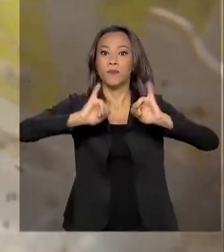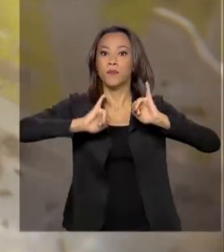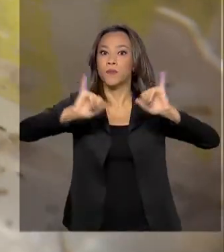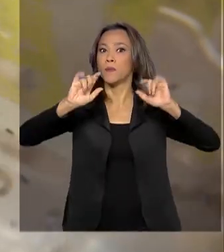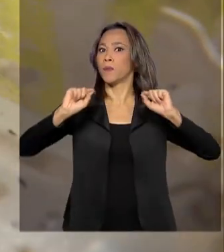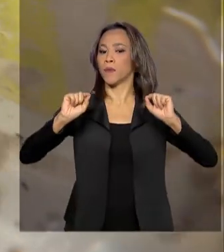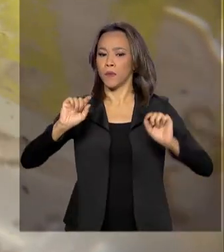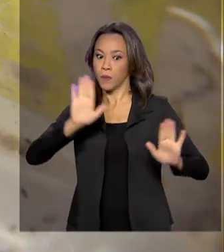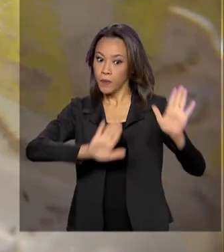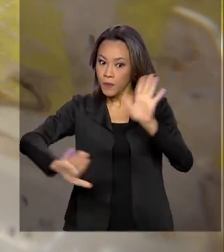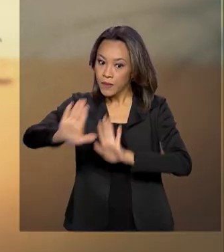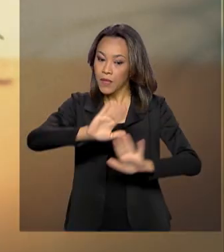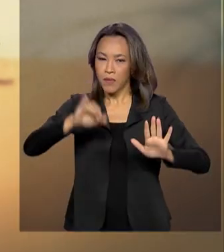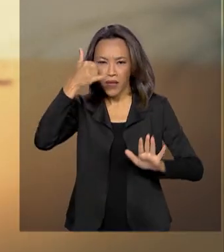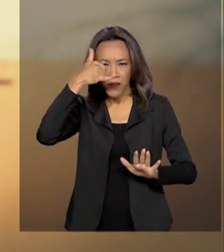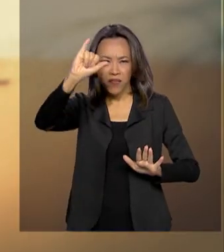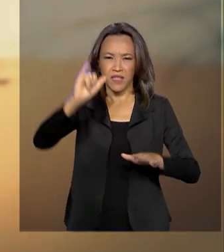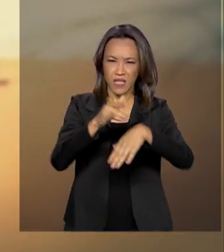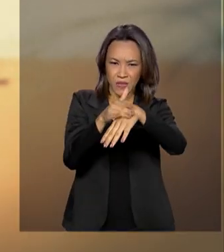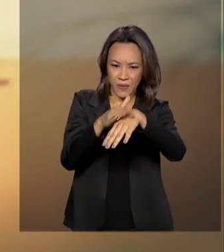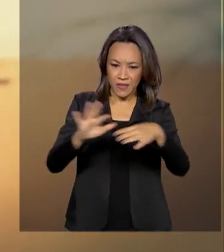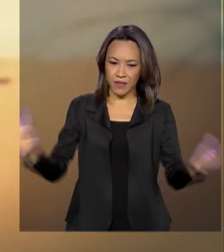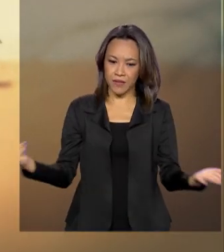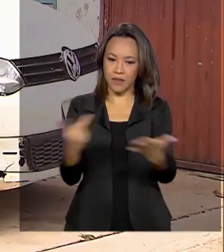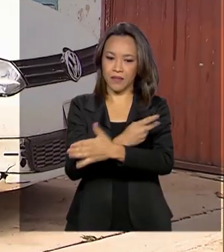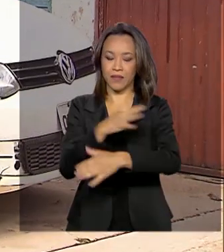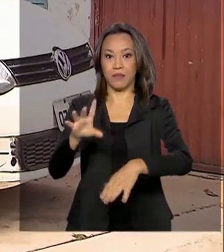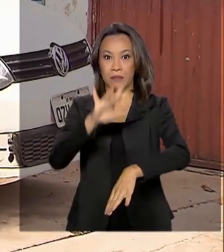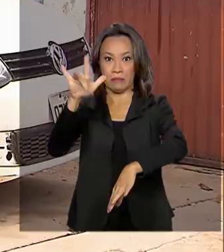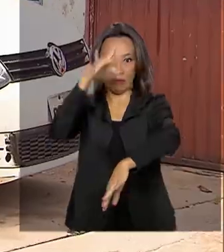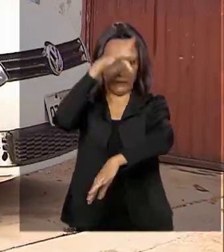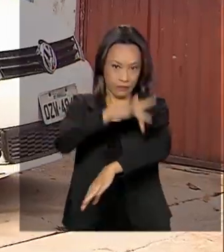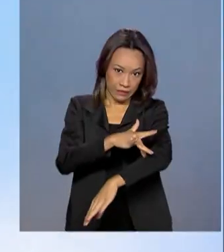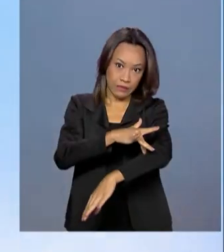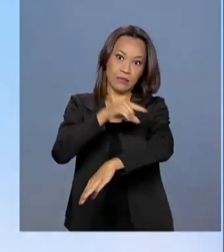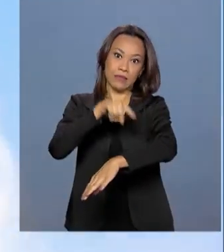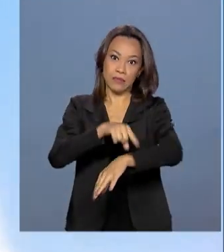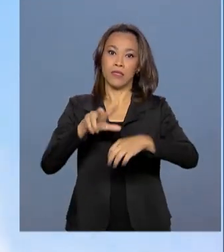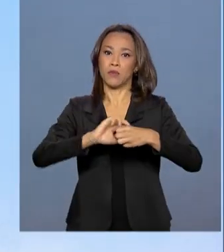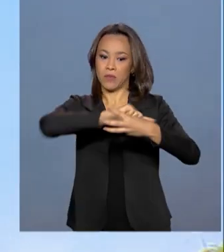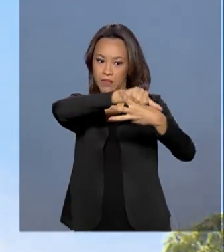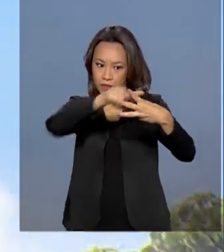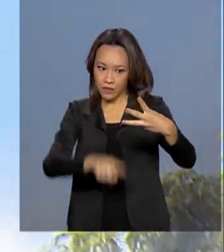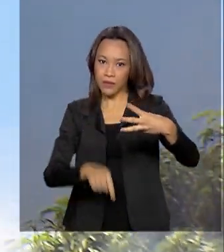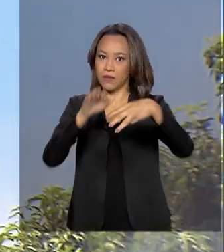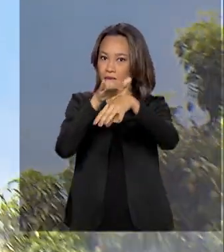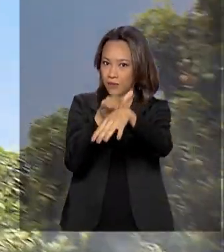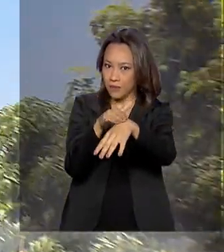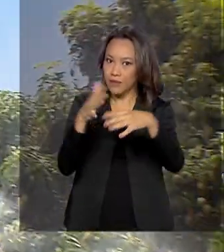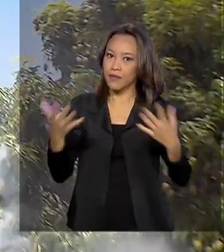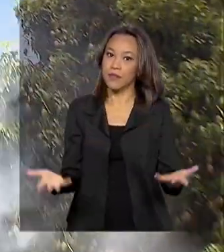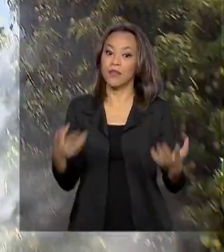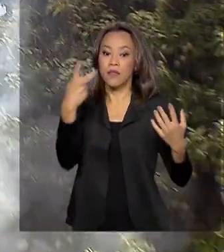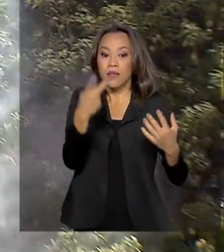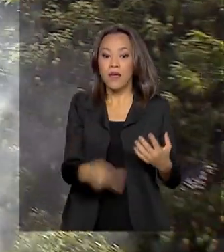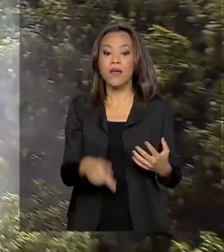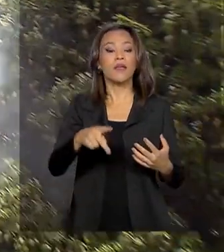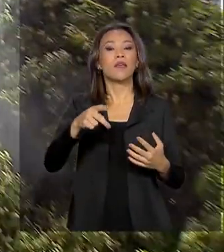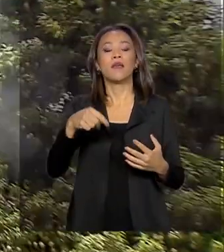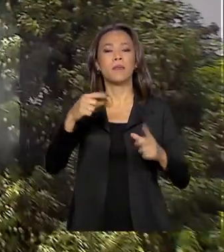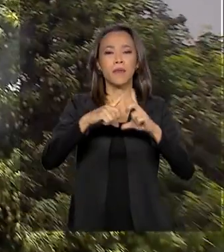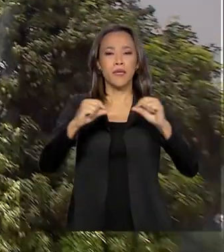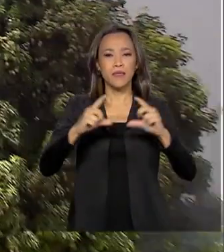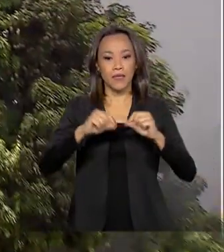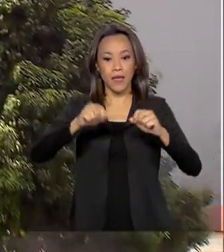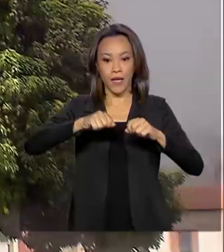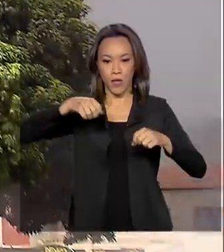cuidados para evitar as doenças causadas pelo mosquito Aedes aegypti, dengue, zika e chikungunya. Em Brasília, a novidade é o